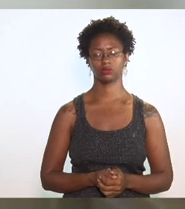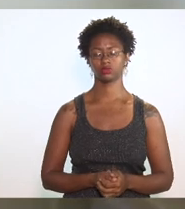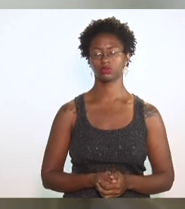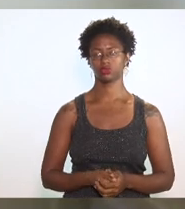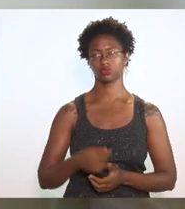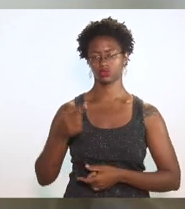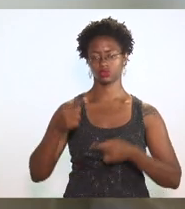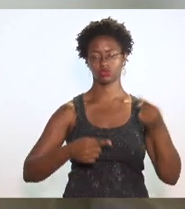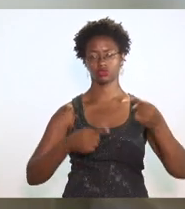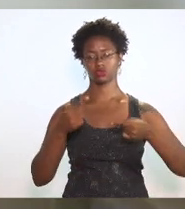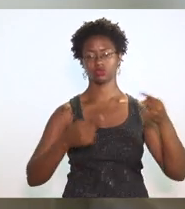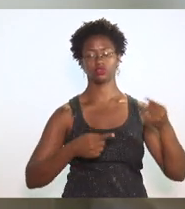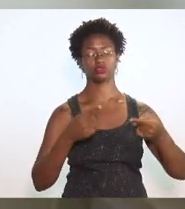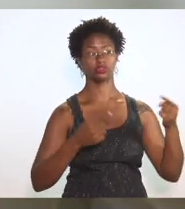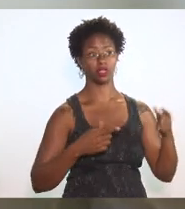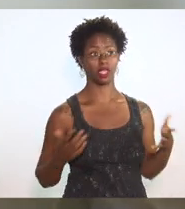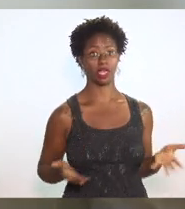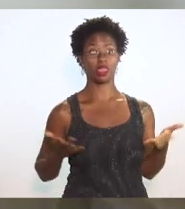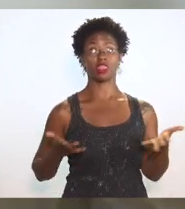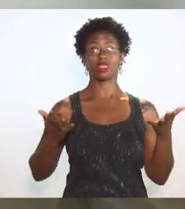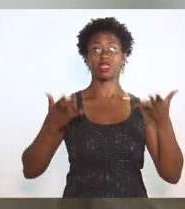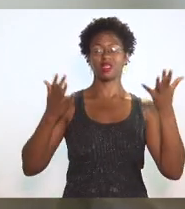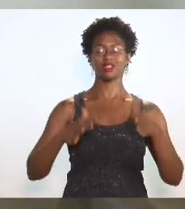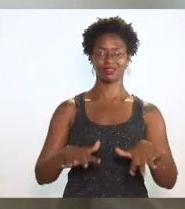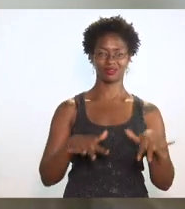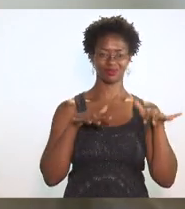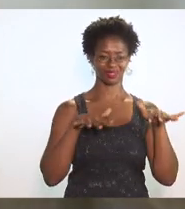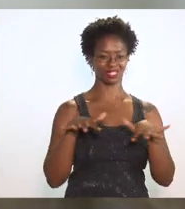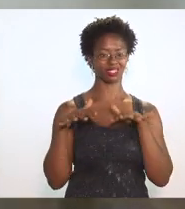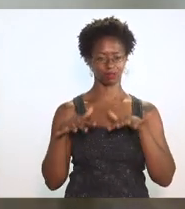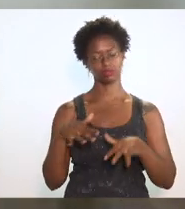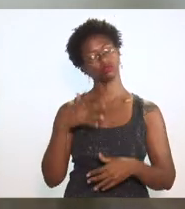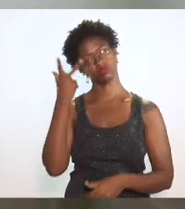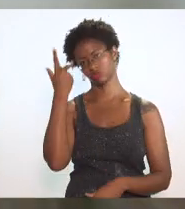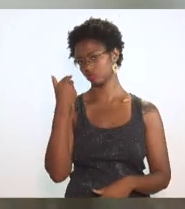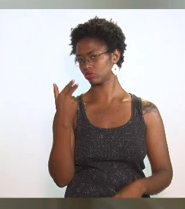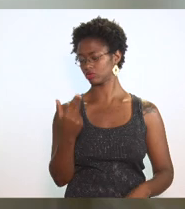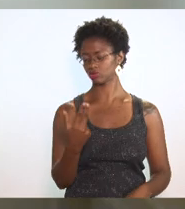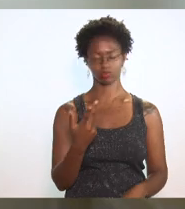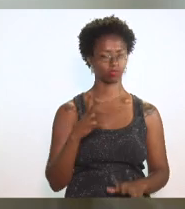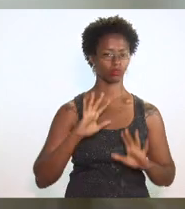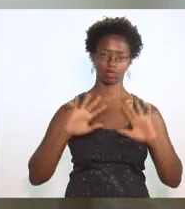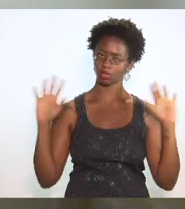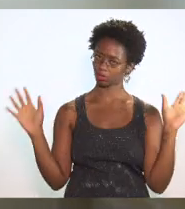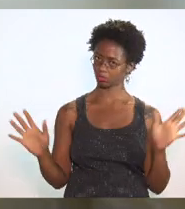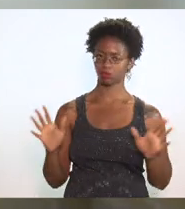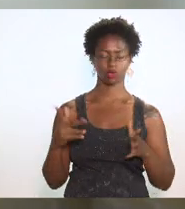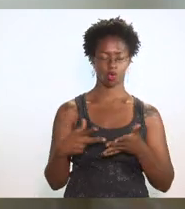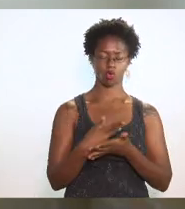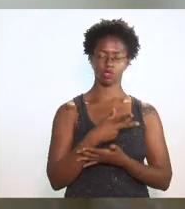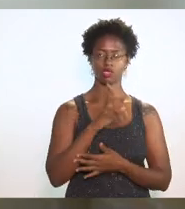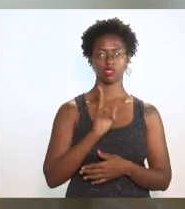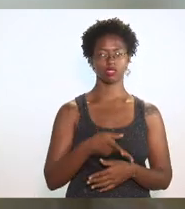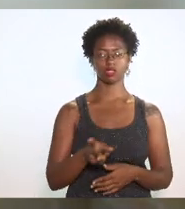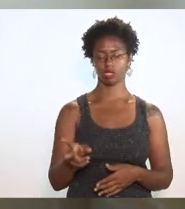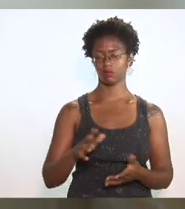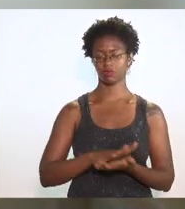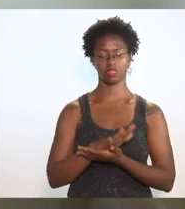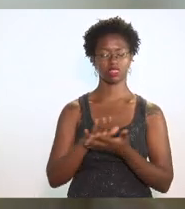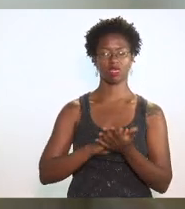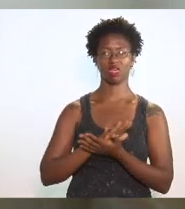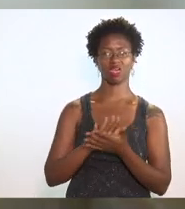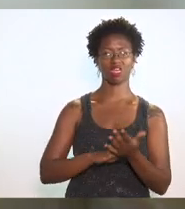discussões acaloradas no parlamento fazem parte do nosso cotidiano nada disso